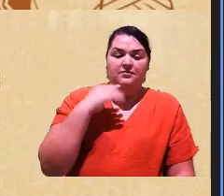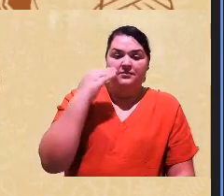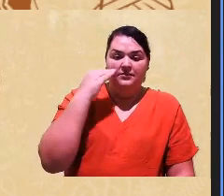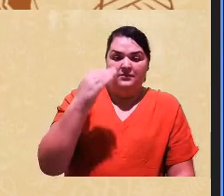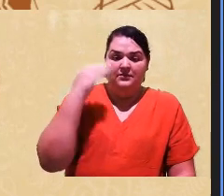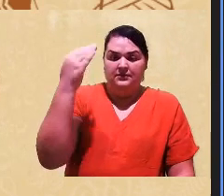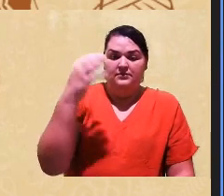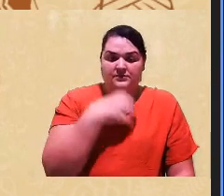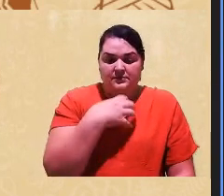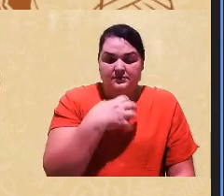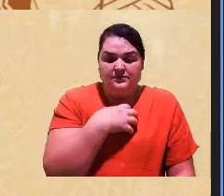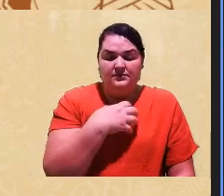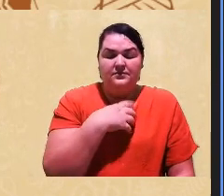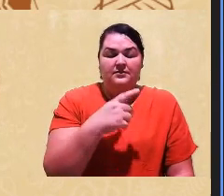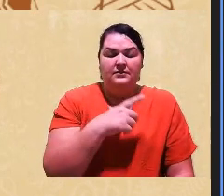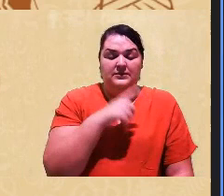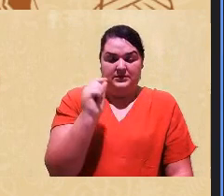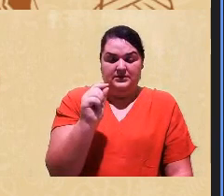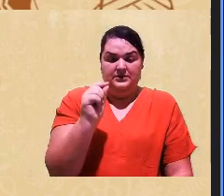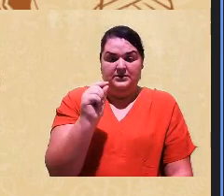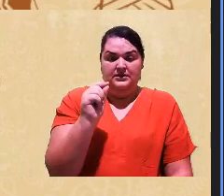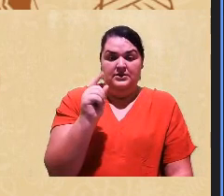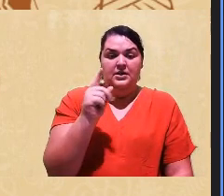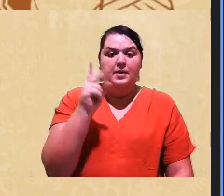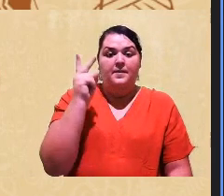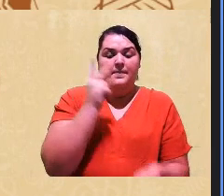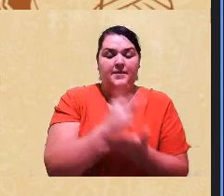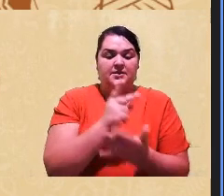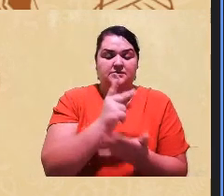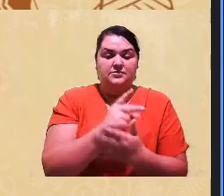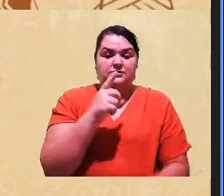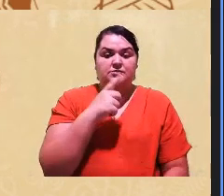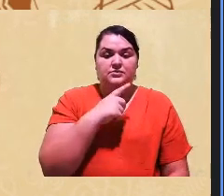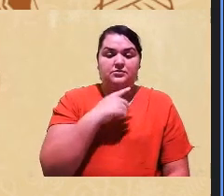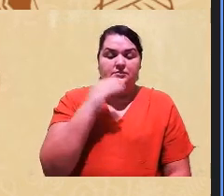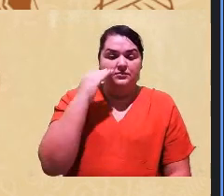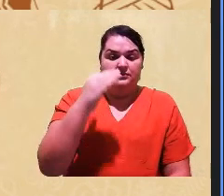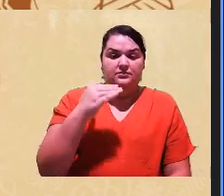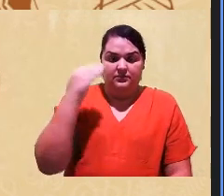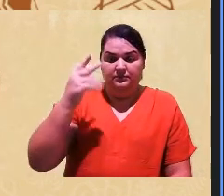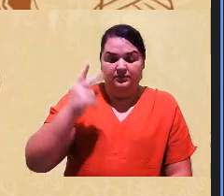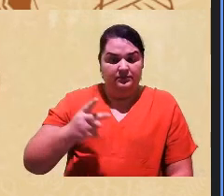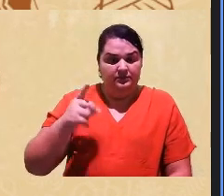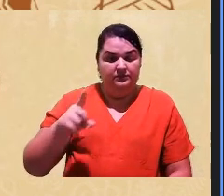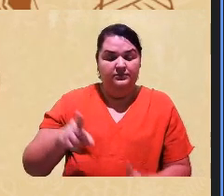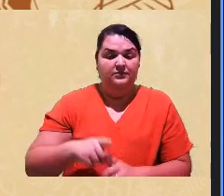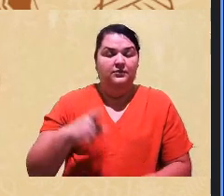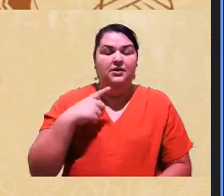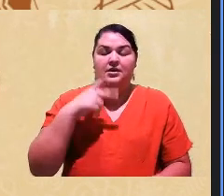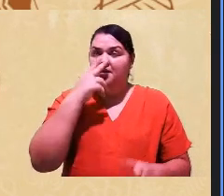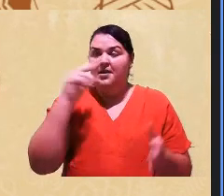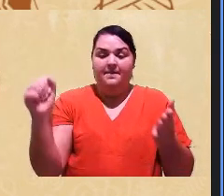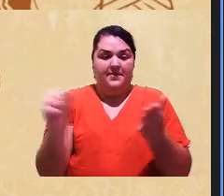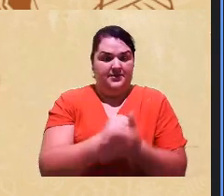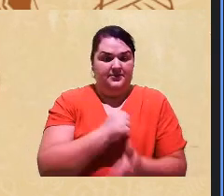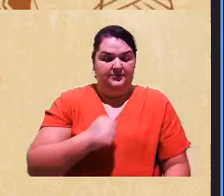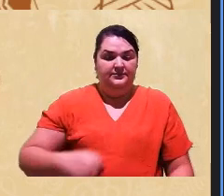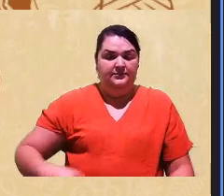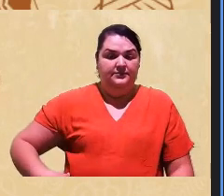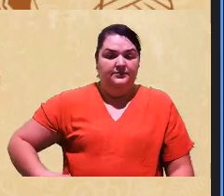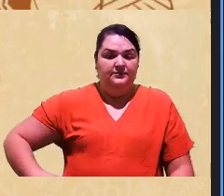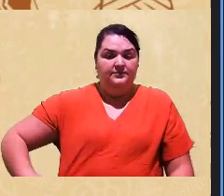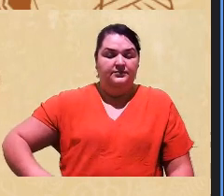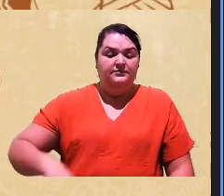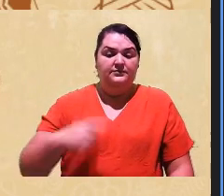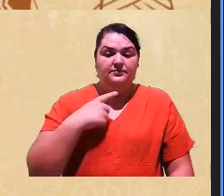mas uma uma própria um próprio subjeticídio um apagamento dessa subjetividade um